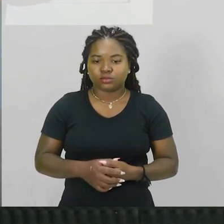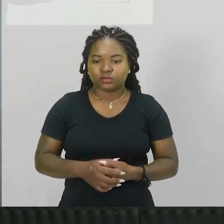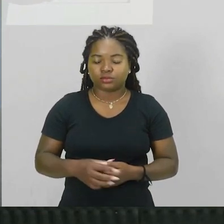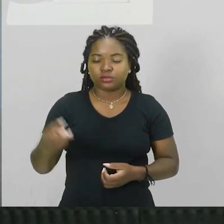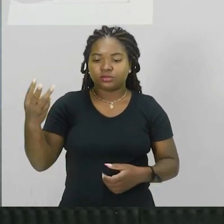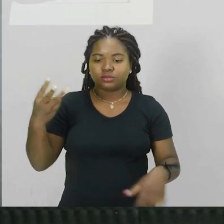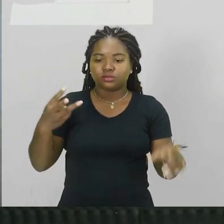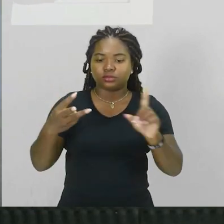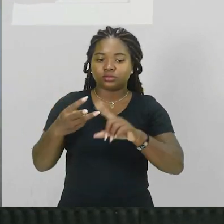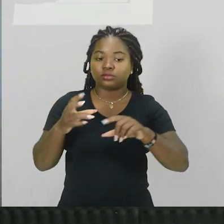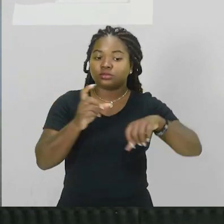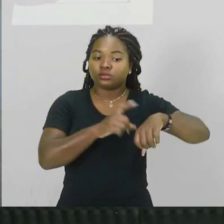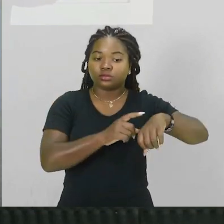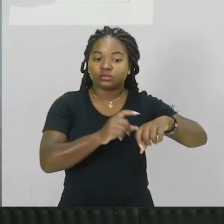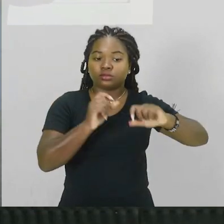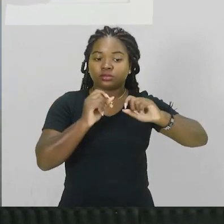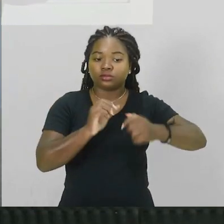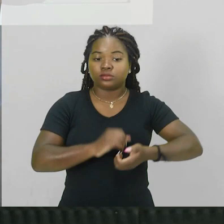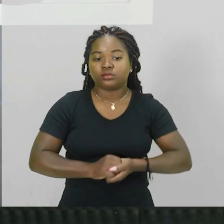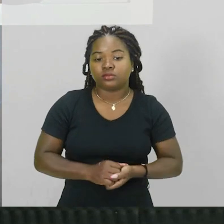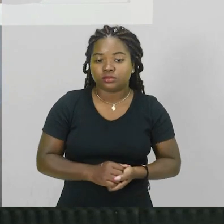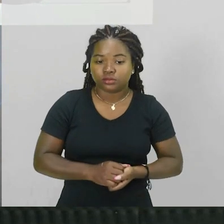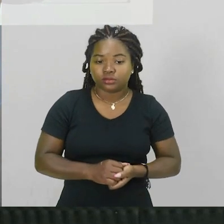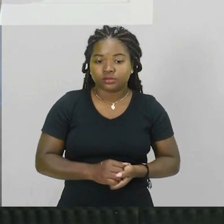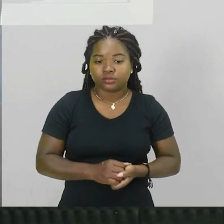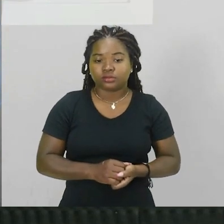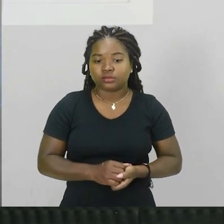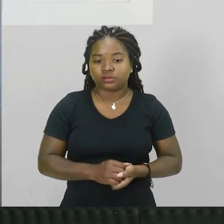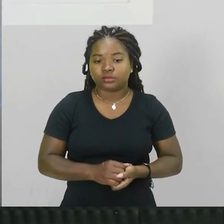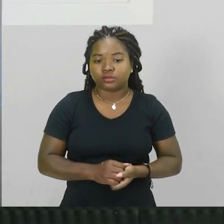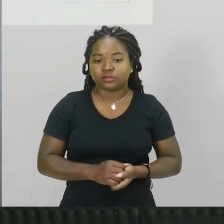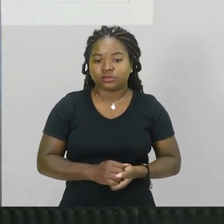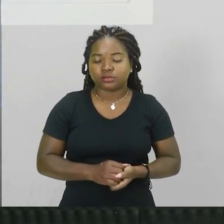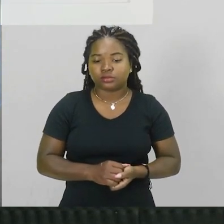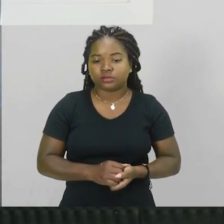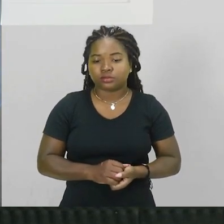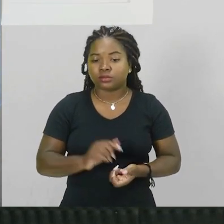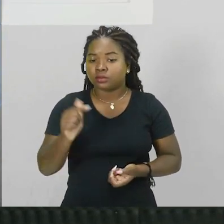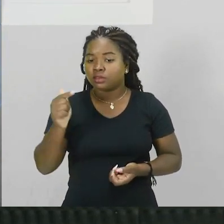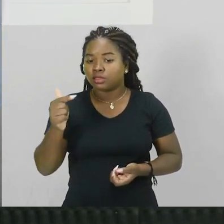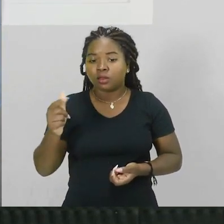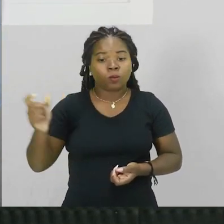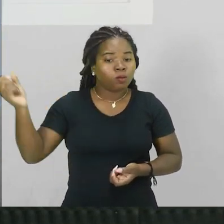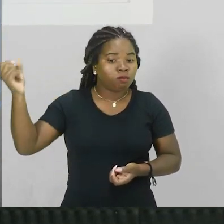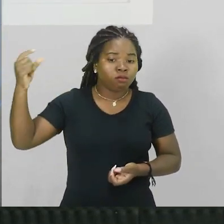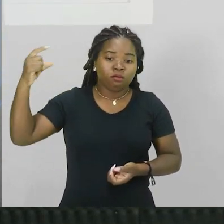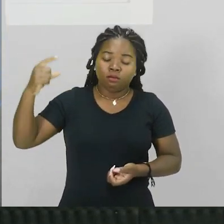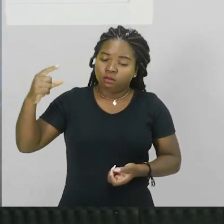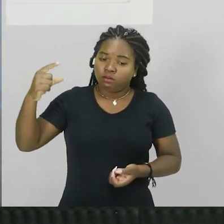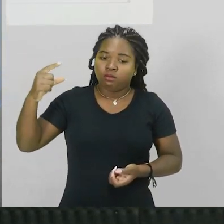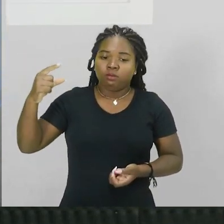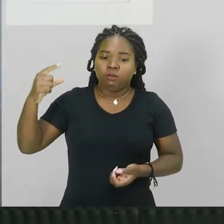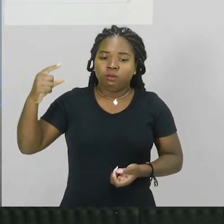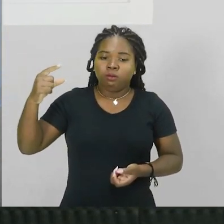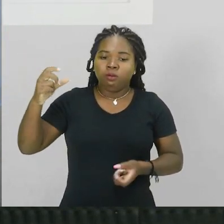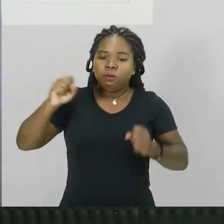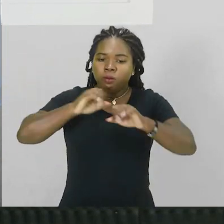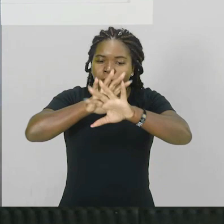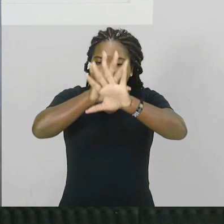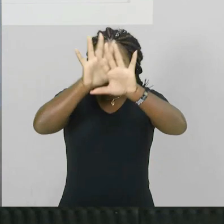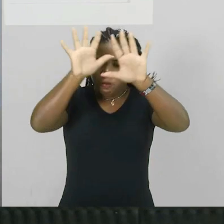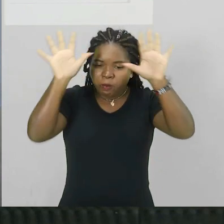e 3 é o tempo em que ele vai esmaecer né? tempo em que essa lente ela vai entre aspas